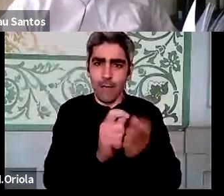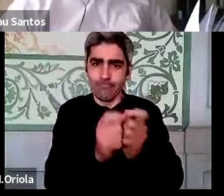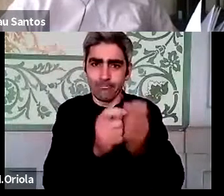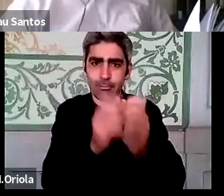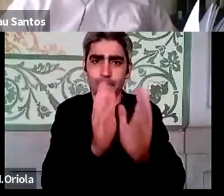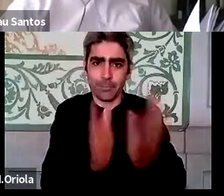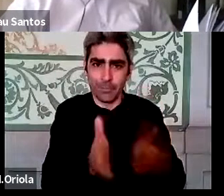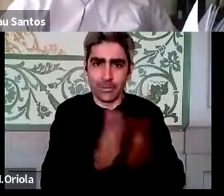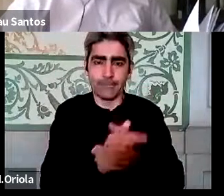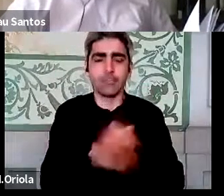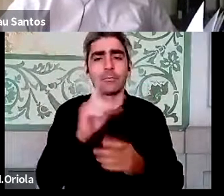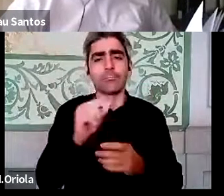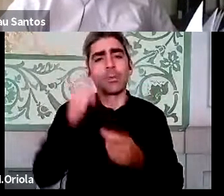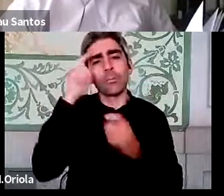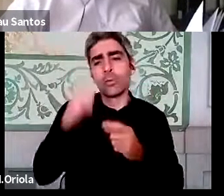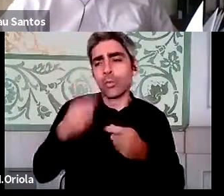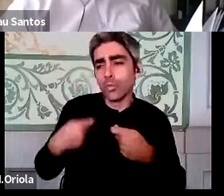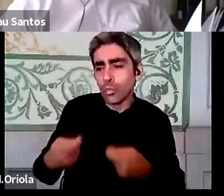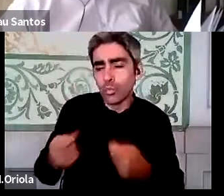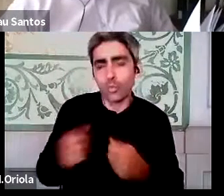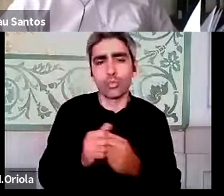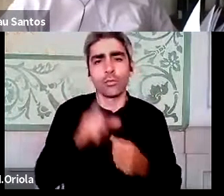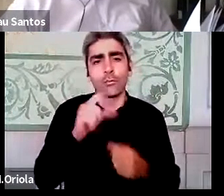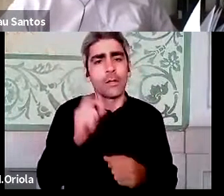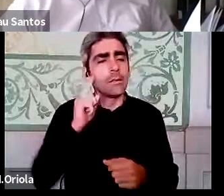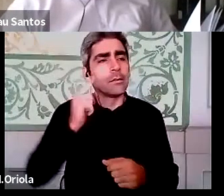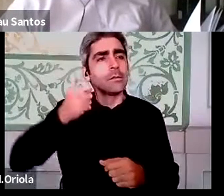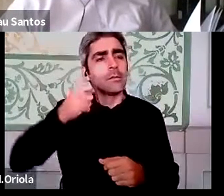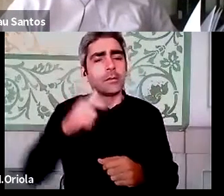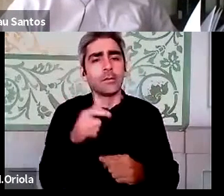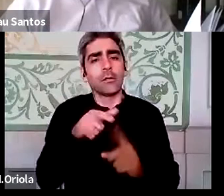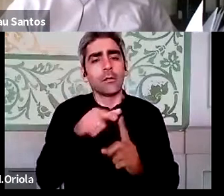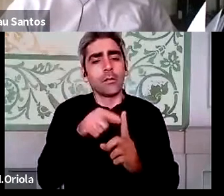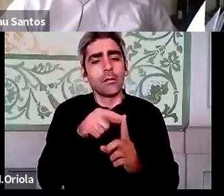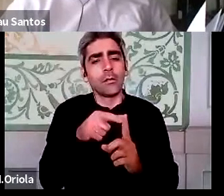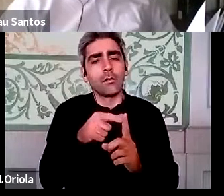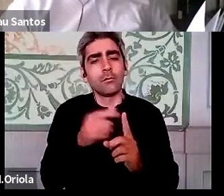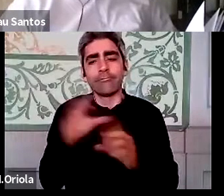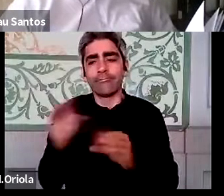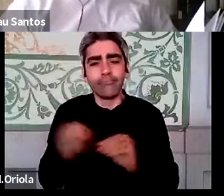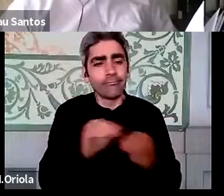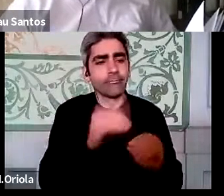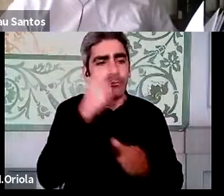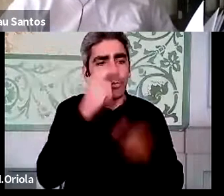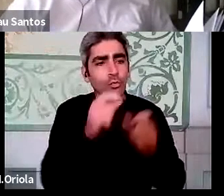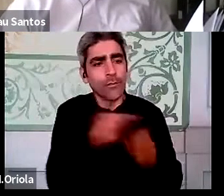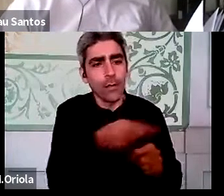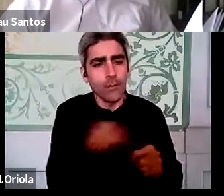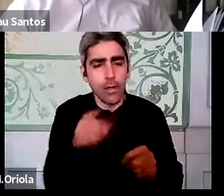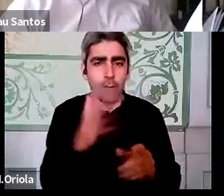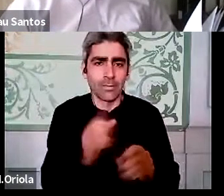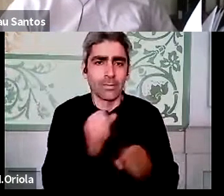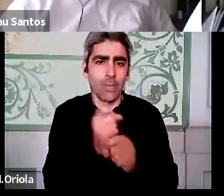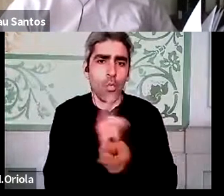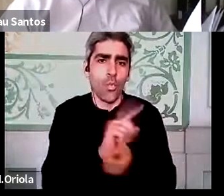E a questão de não pensarmos nos custos e a questão do mais importante é colocar, reafetar os recursos, nós agora vamos ter que fazer o trabalho